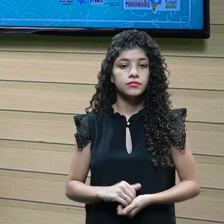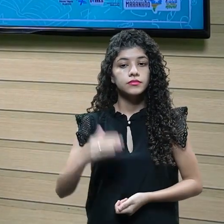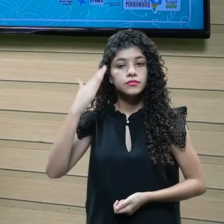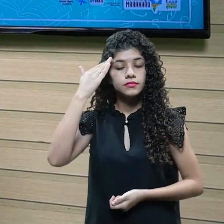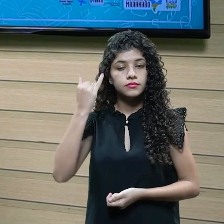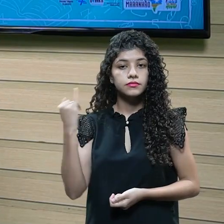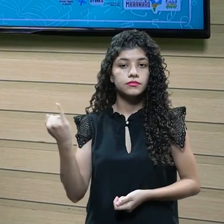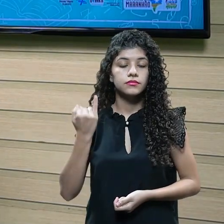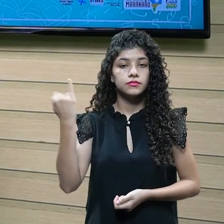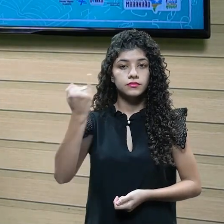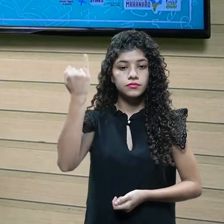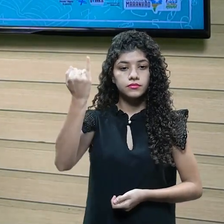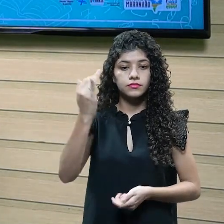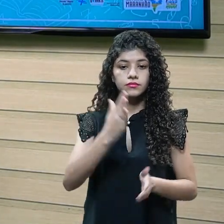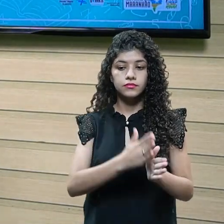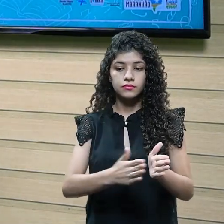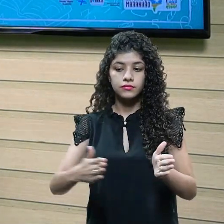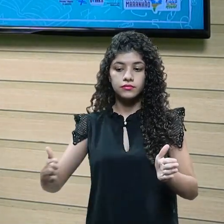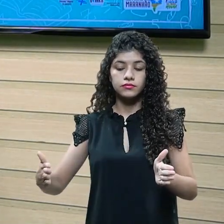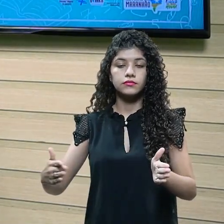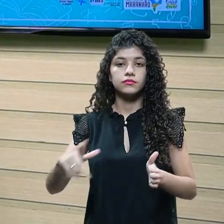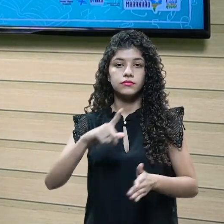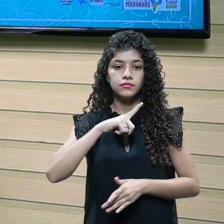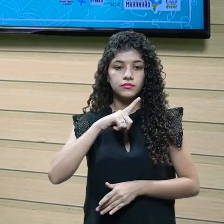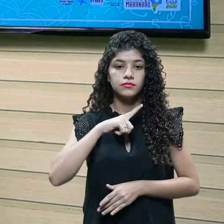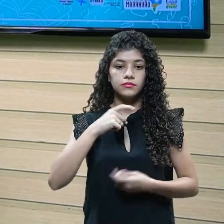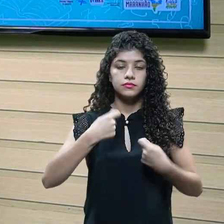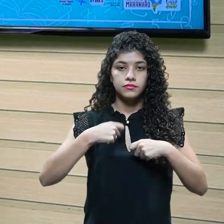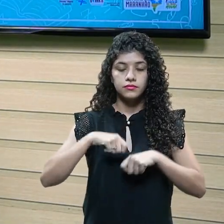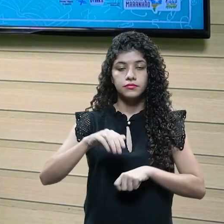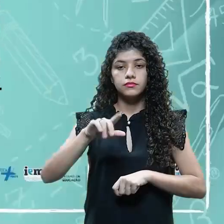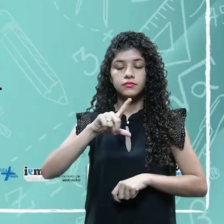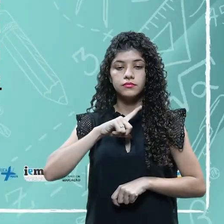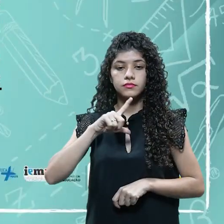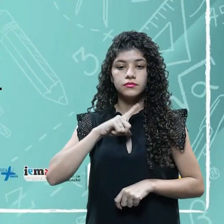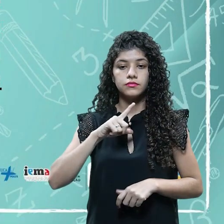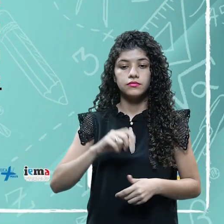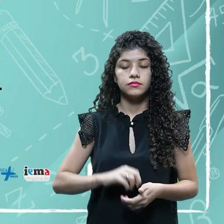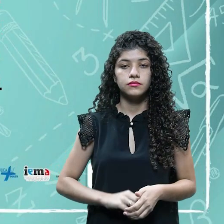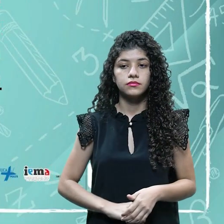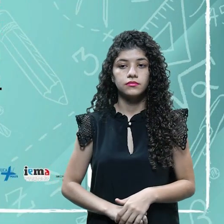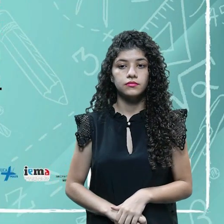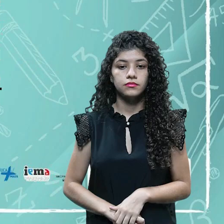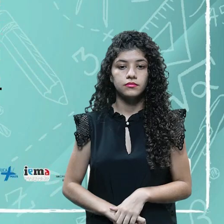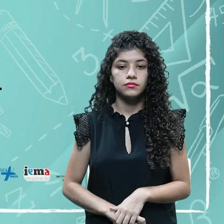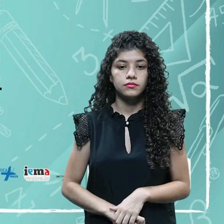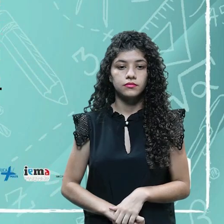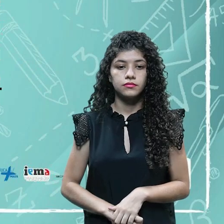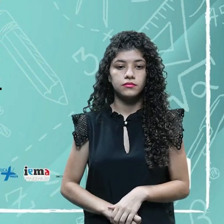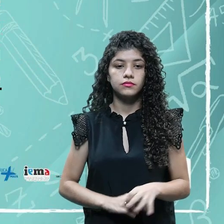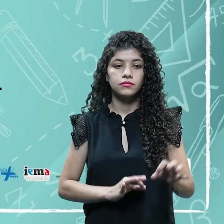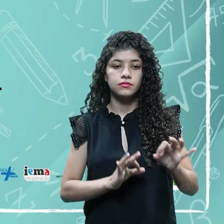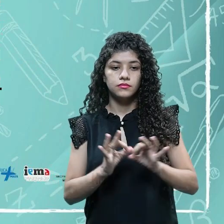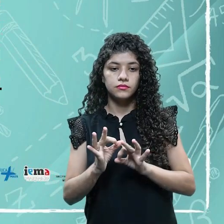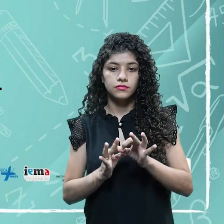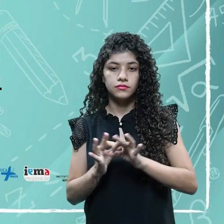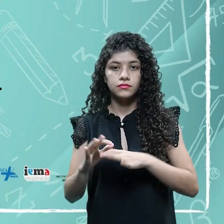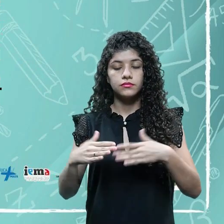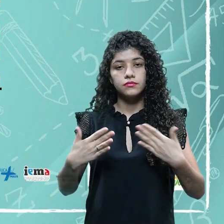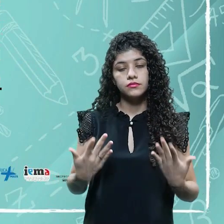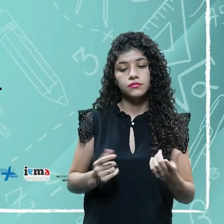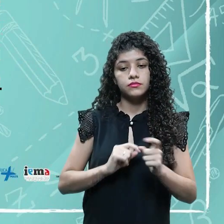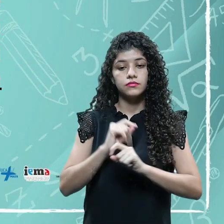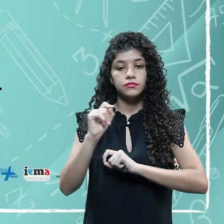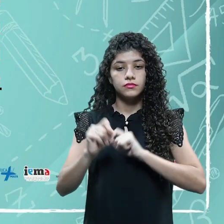Sabe essa importância desse roteiro, de seguir um roteiro. A gente precisa de um roteiro para que saia organizado. Então, o